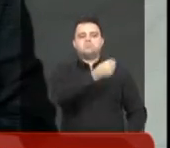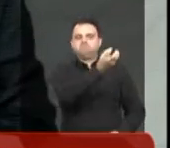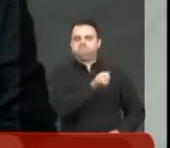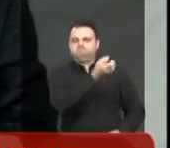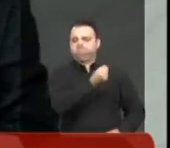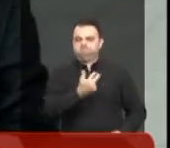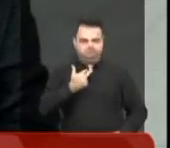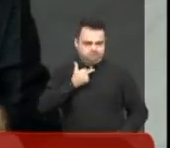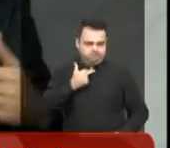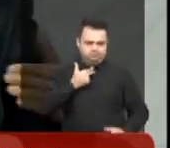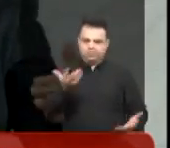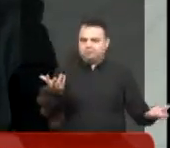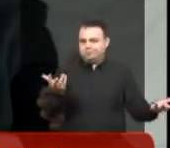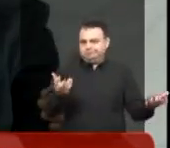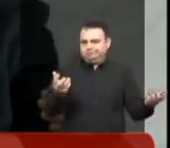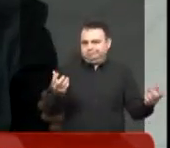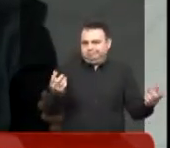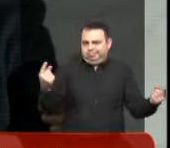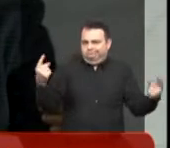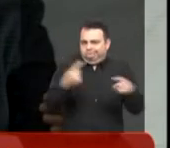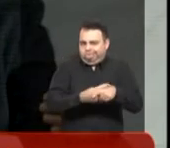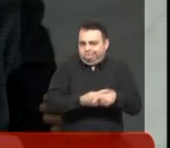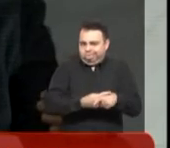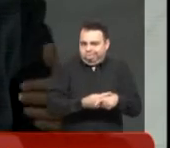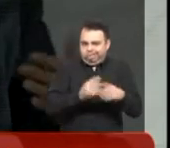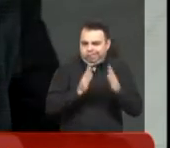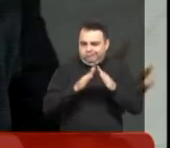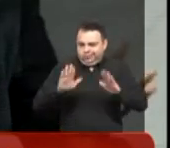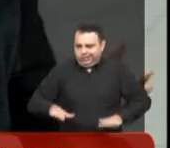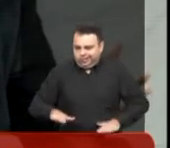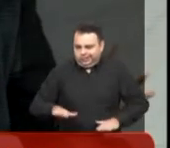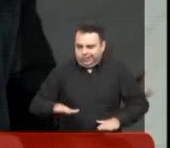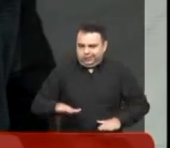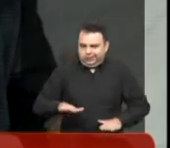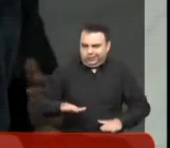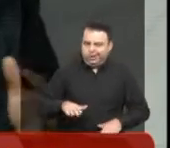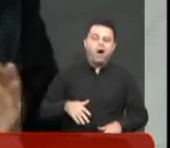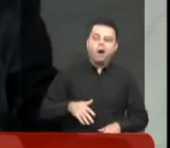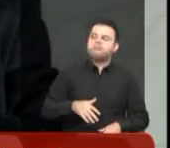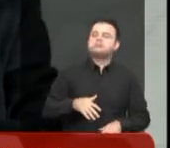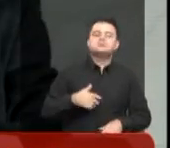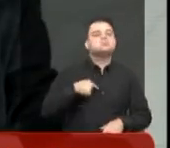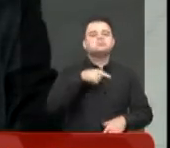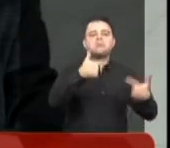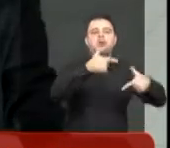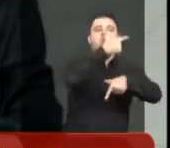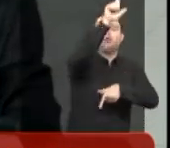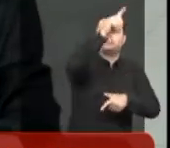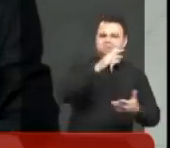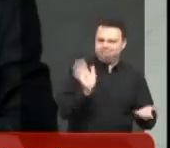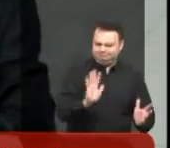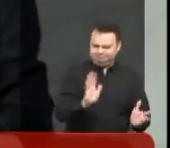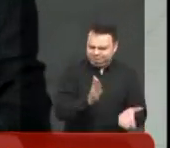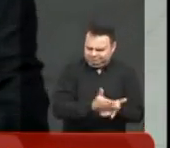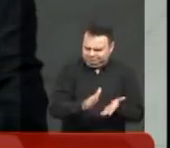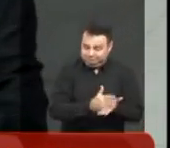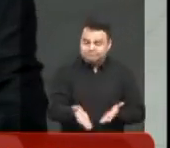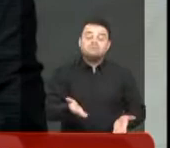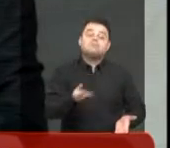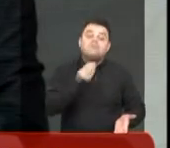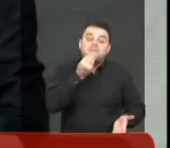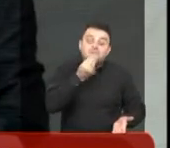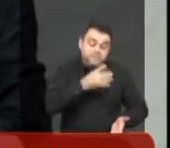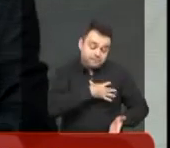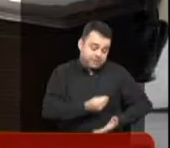seria um contrassenso ela pedir a prorrogação para ir trabalhar em outro lugar. Não, essa prorrogação é para permitir que ela fique mais